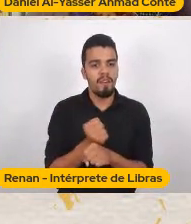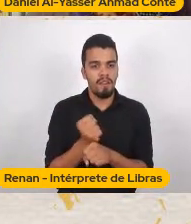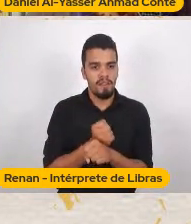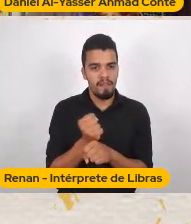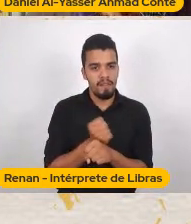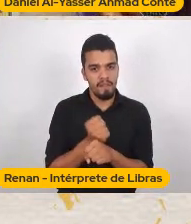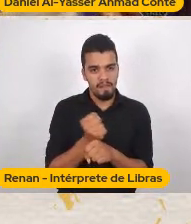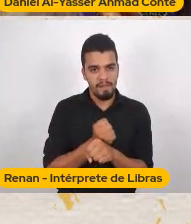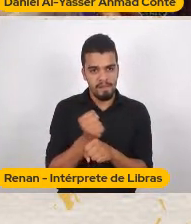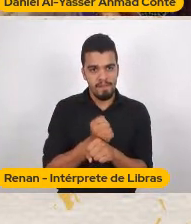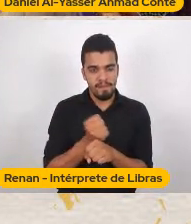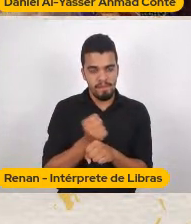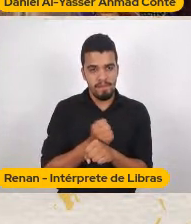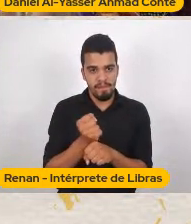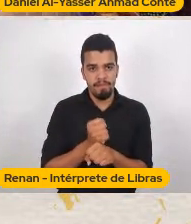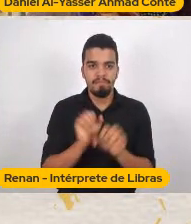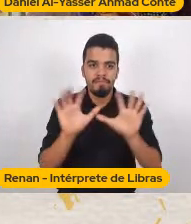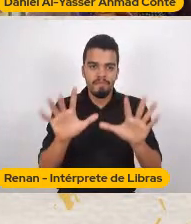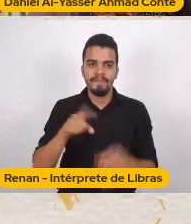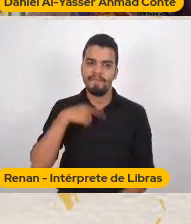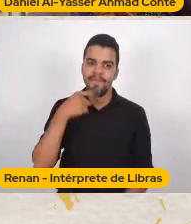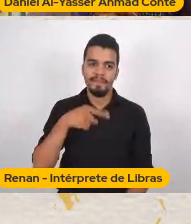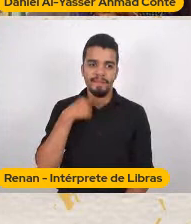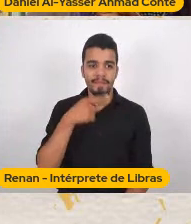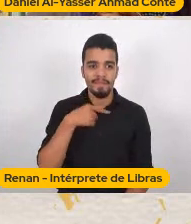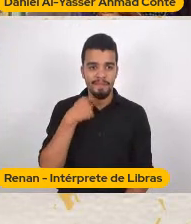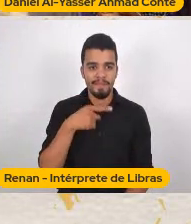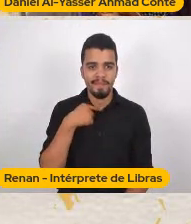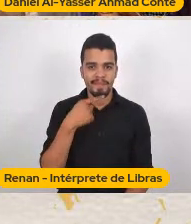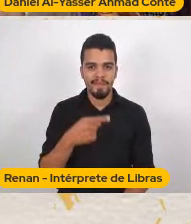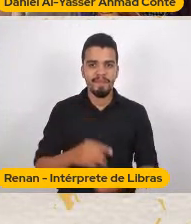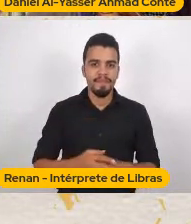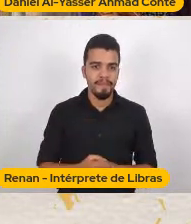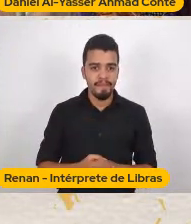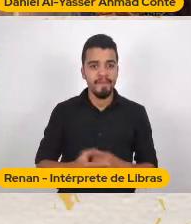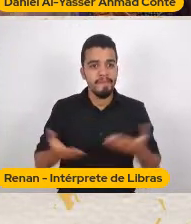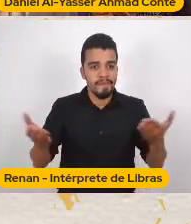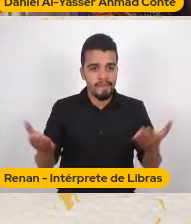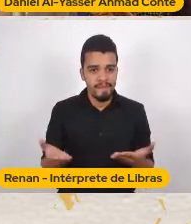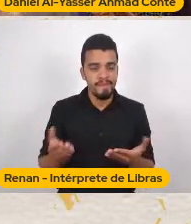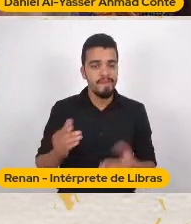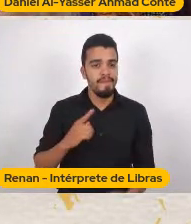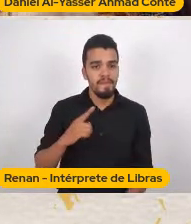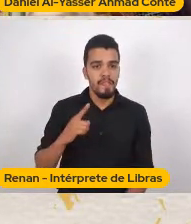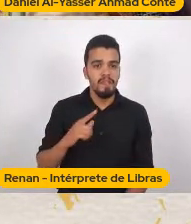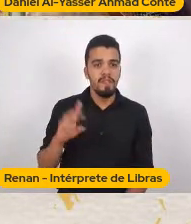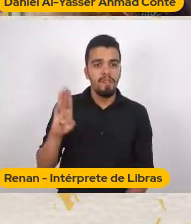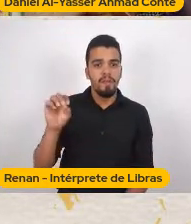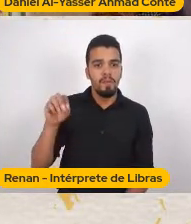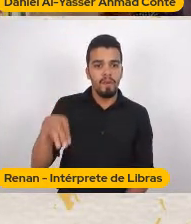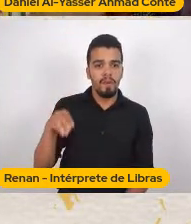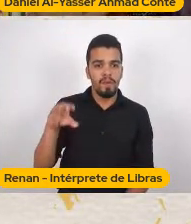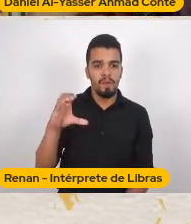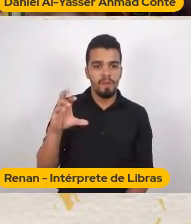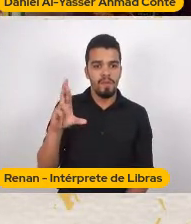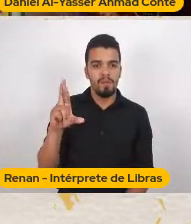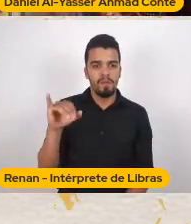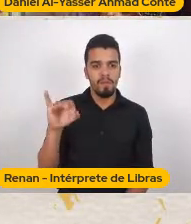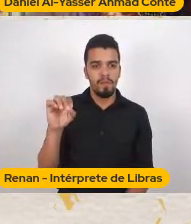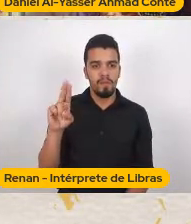Mas não conseguiram Agora lá Veio à tona Tá muito forte Adolfo Caminha Bom Criolo Quem puder ler Pode passar Por favor